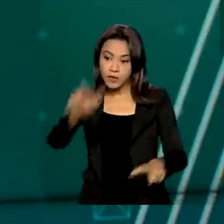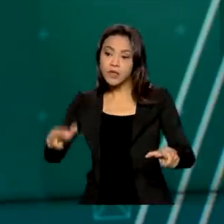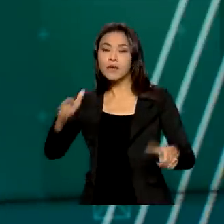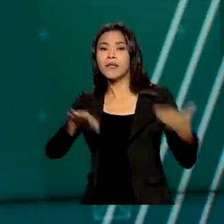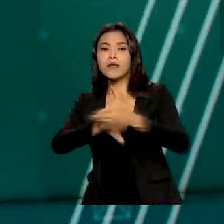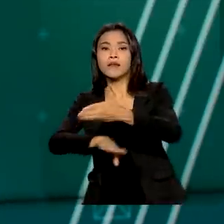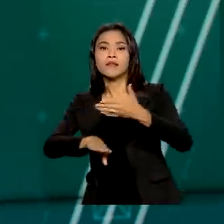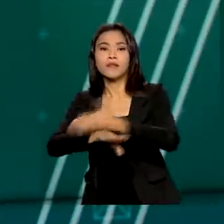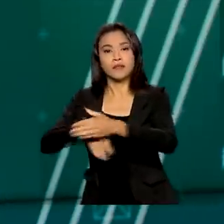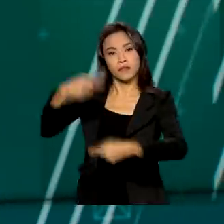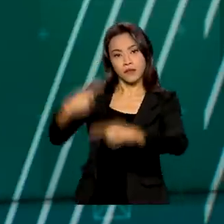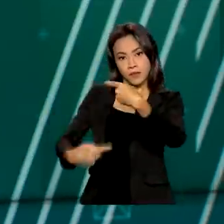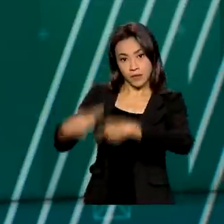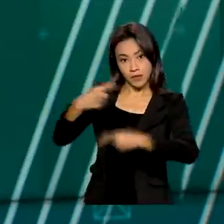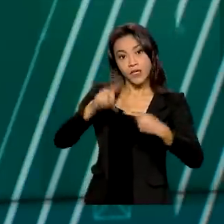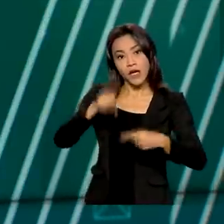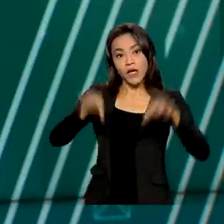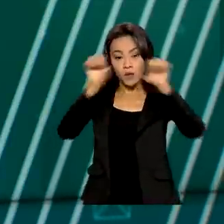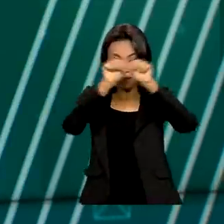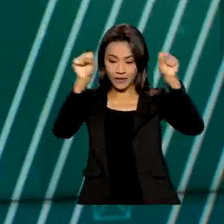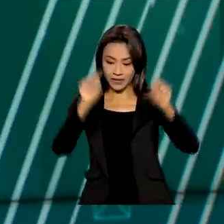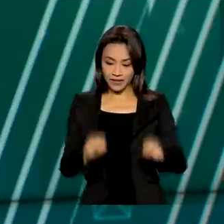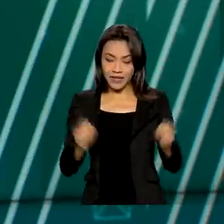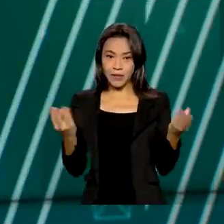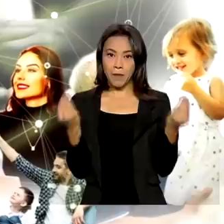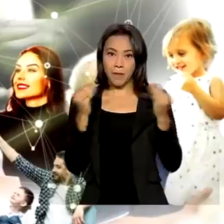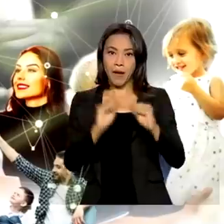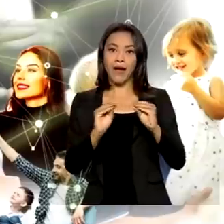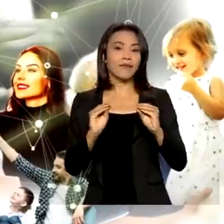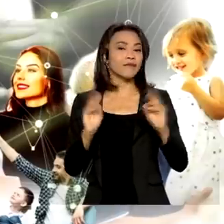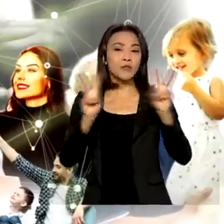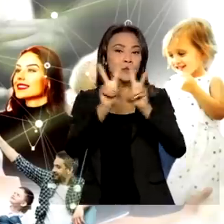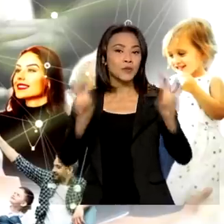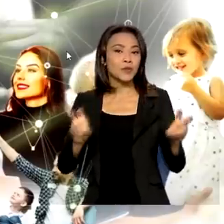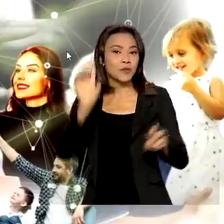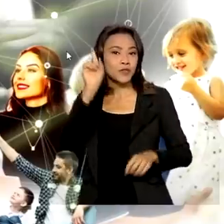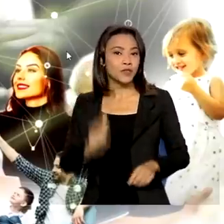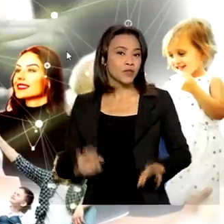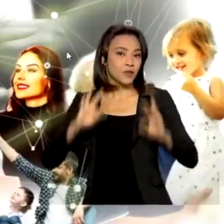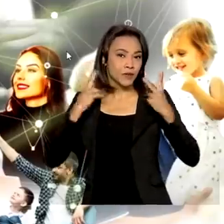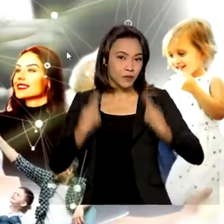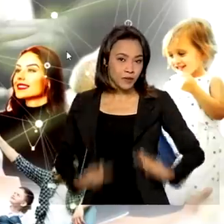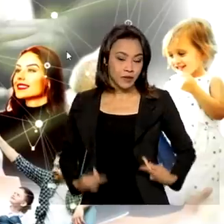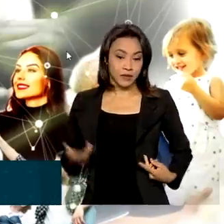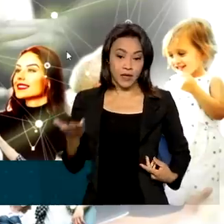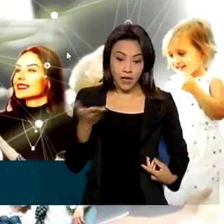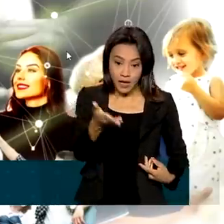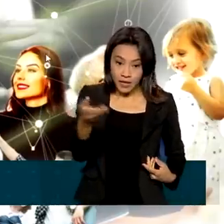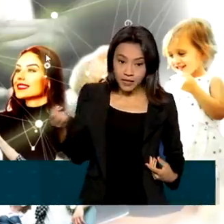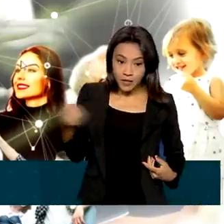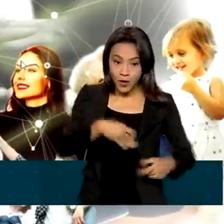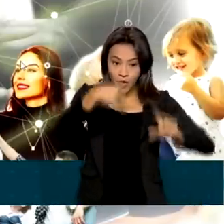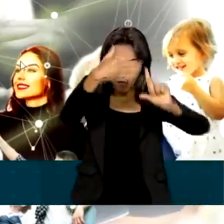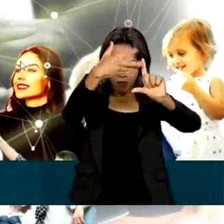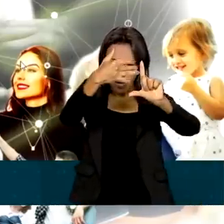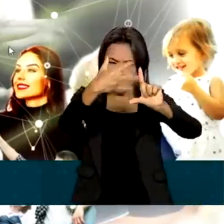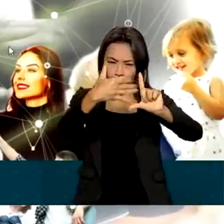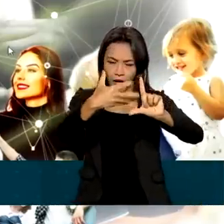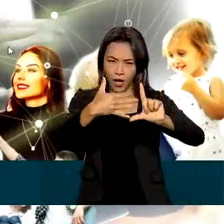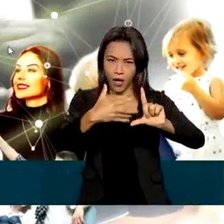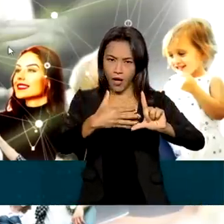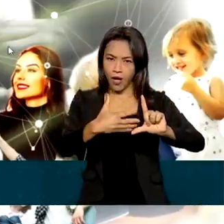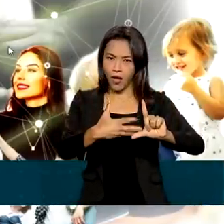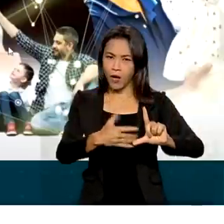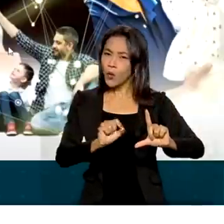É o Sistema Integrado Nacional de Direitos Humanos. A nova plataforma digital reúne em um só